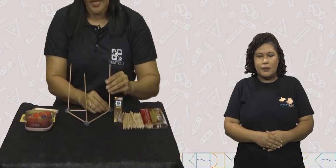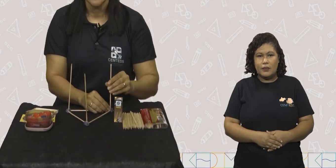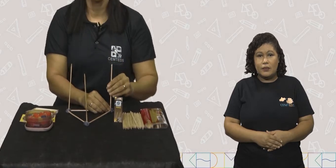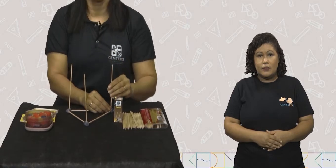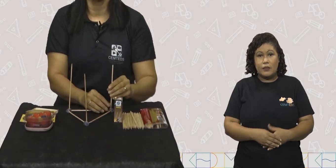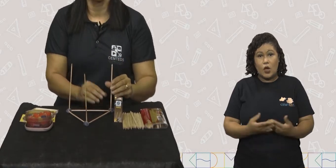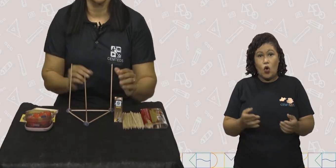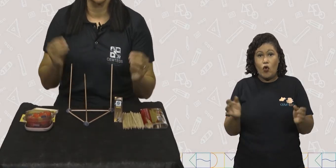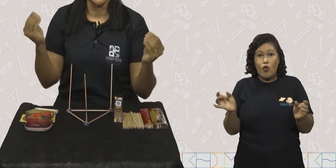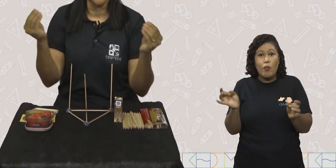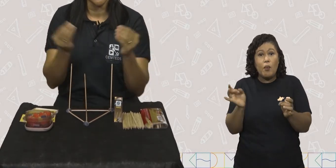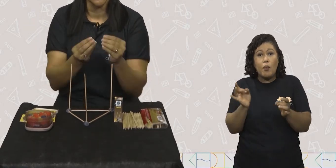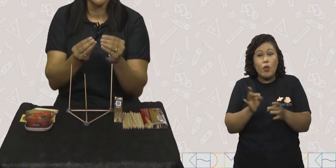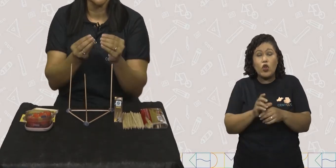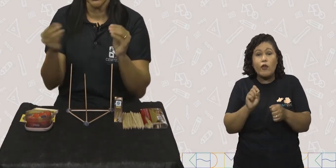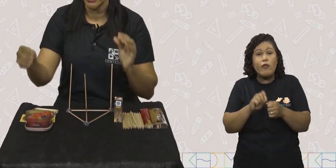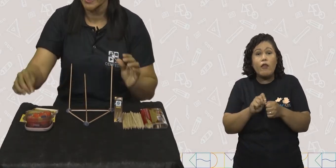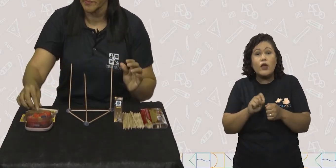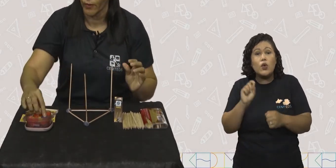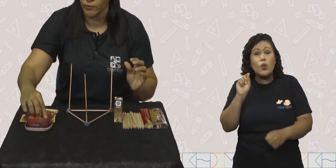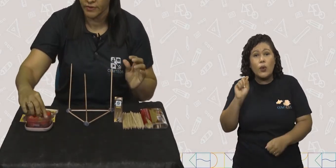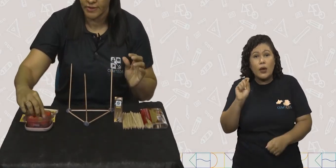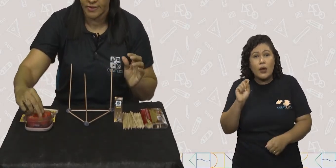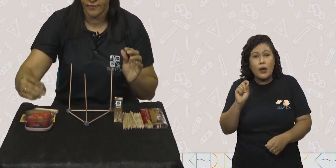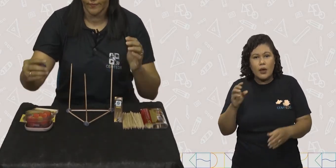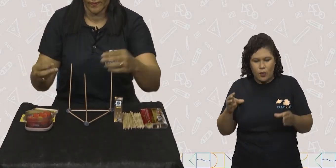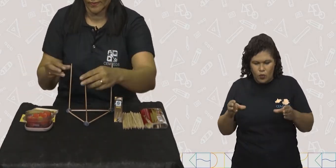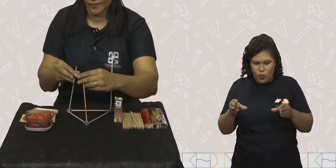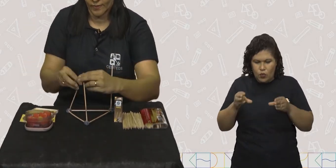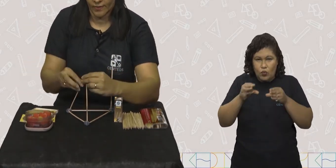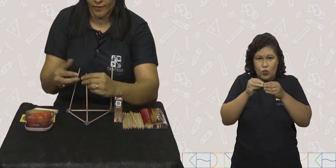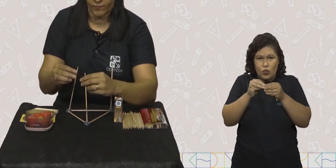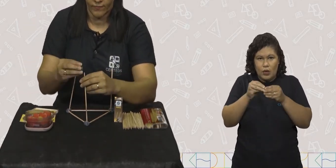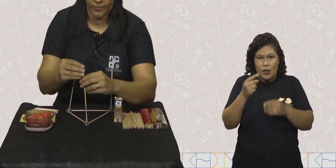e para finalizar nós vamos unir as pontas